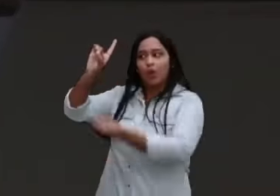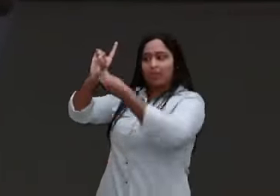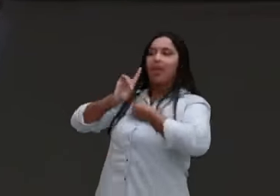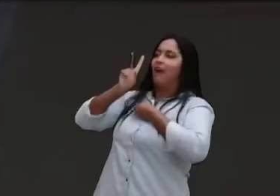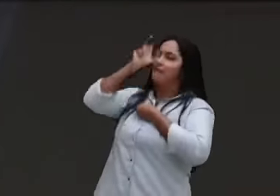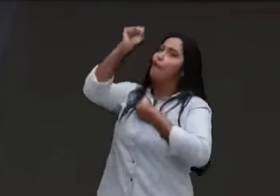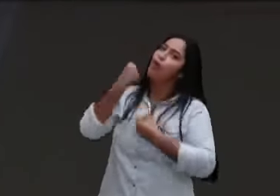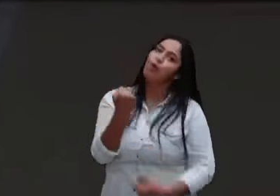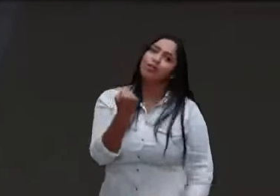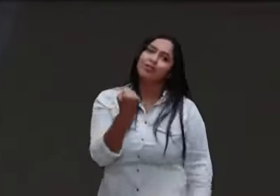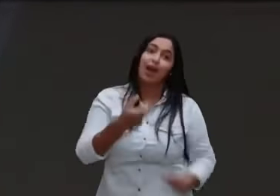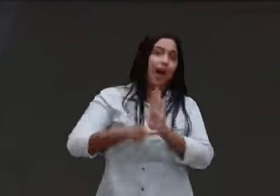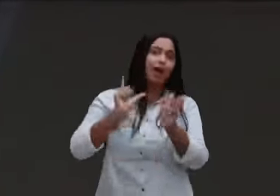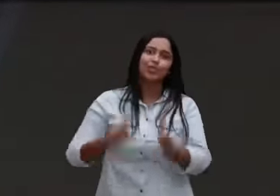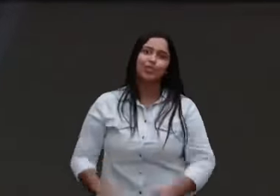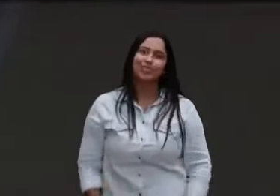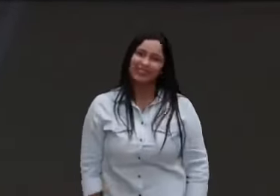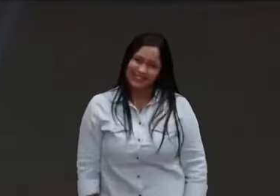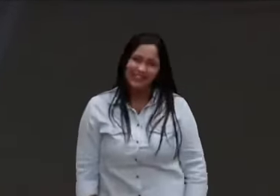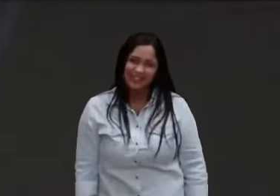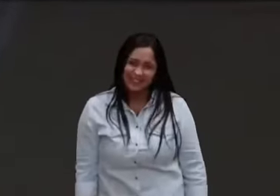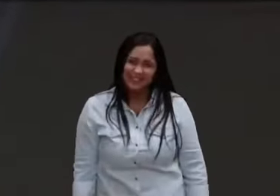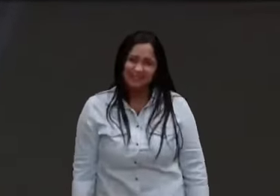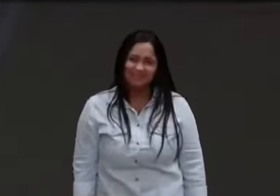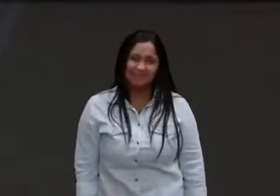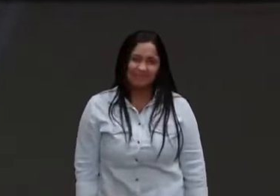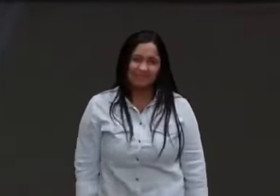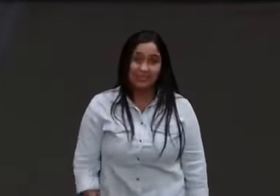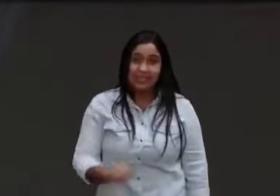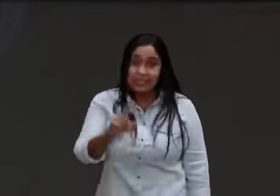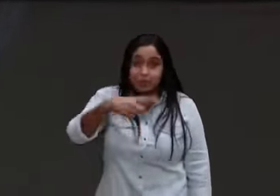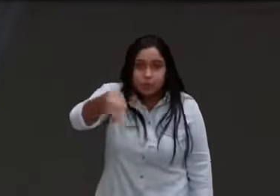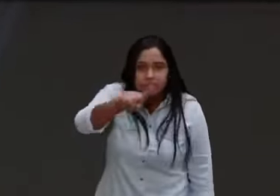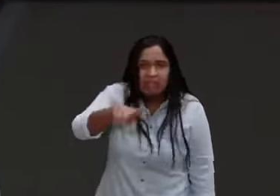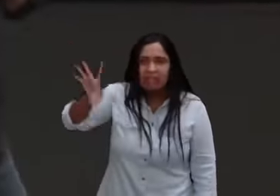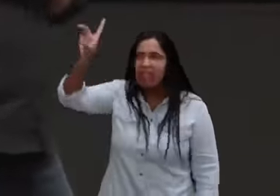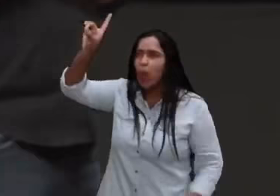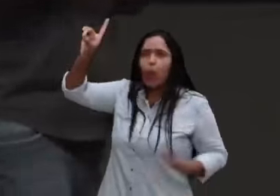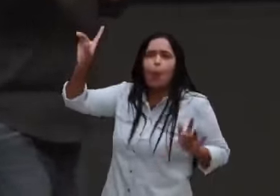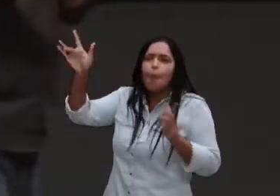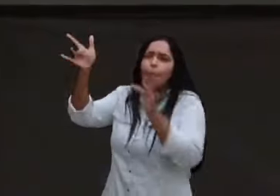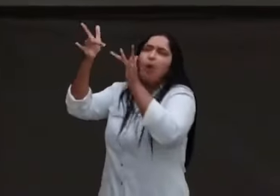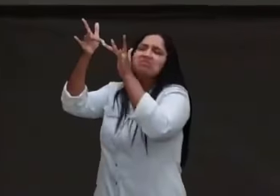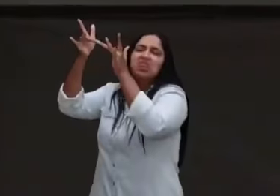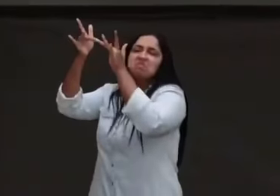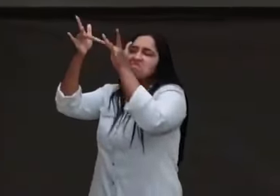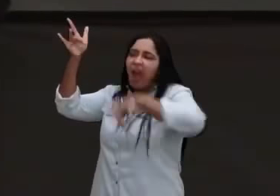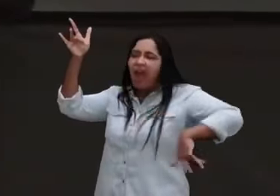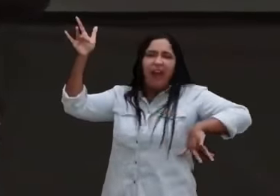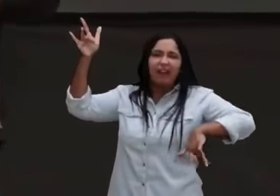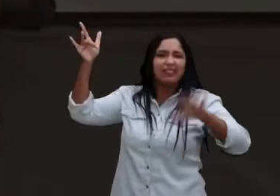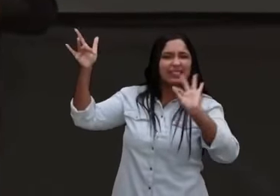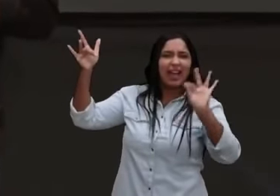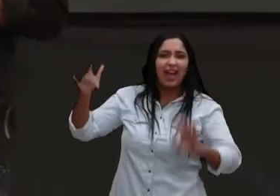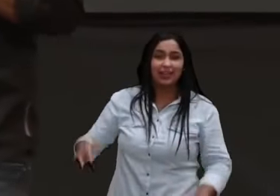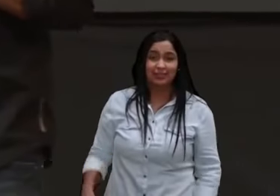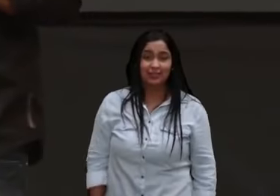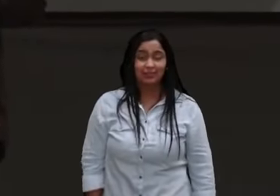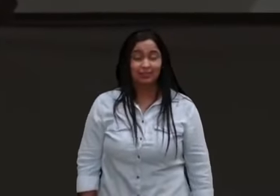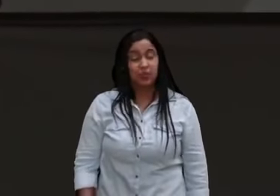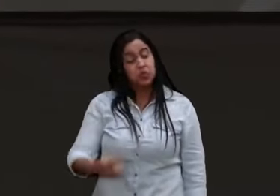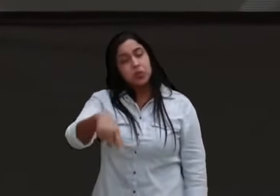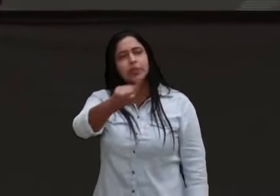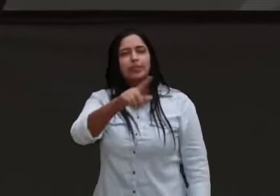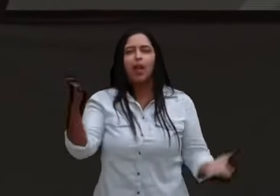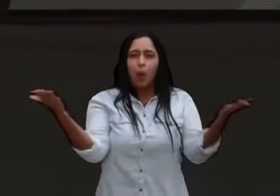Você é tudo isso se você está conectado com Deus. Se você não estiver conectado com Deus, deixa eu te falar uma coisa, você está hoje numa vida super empolgada